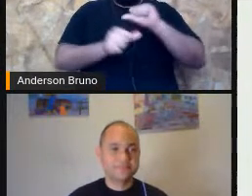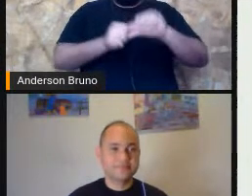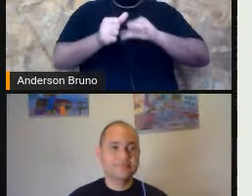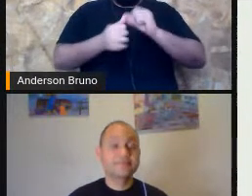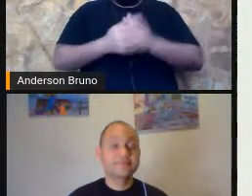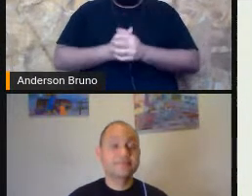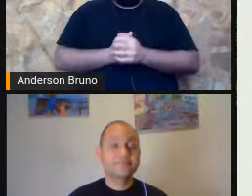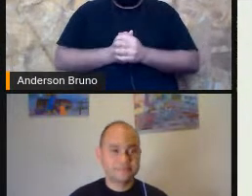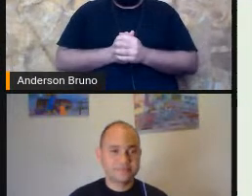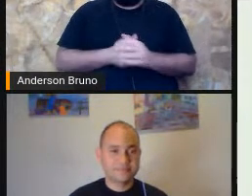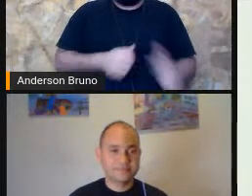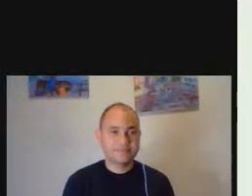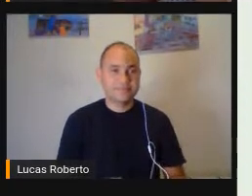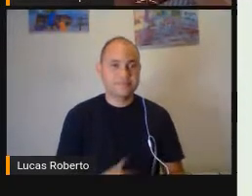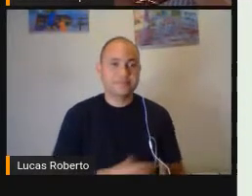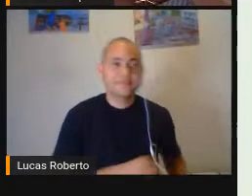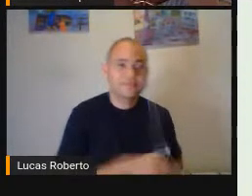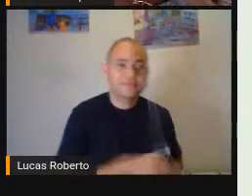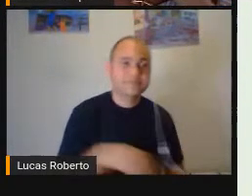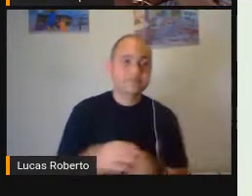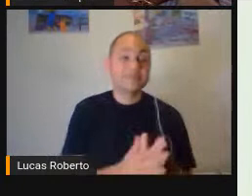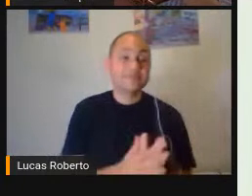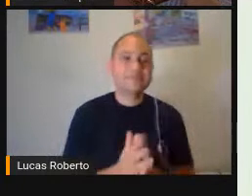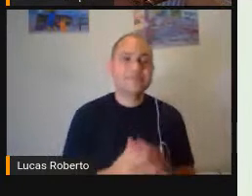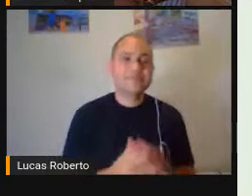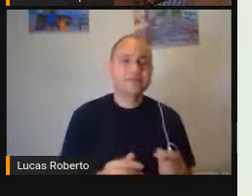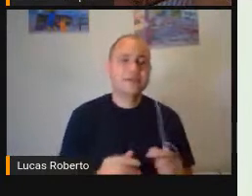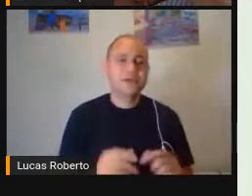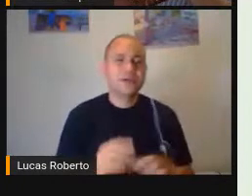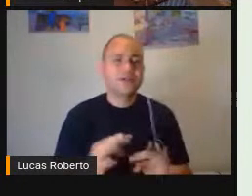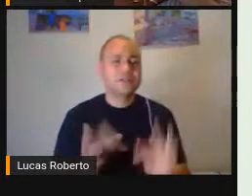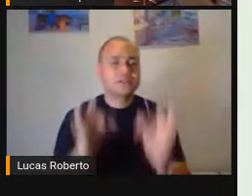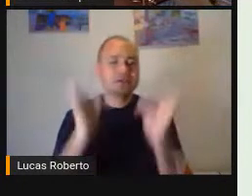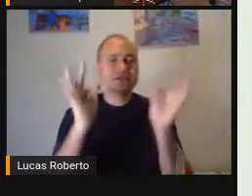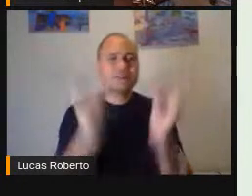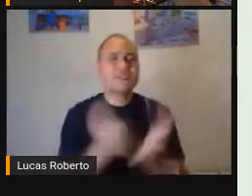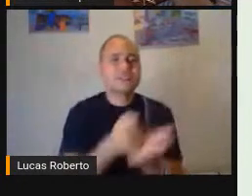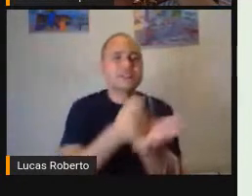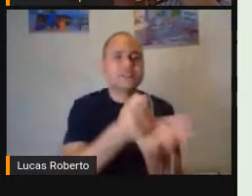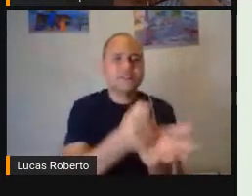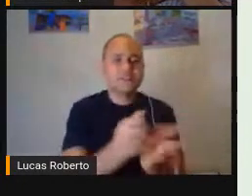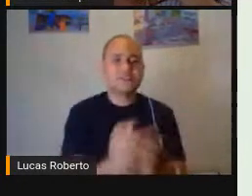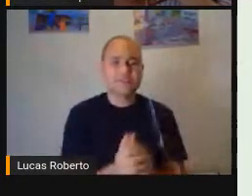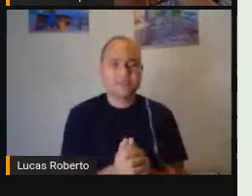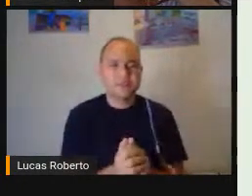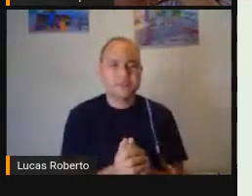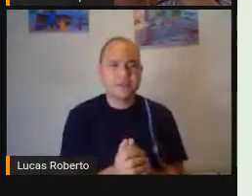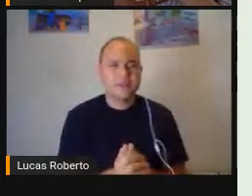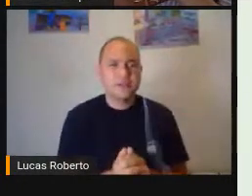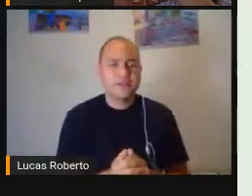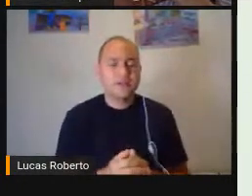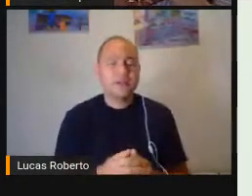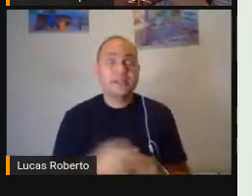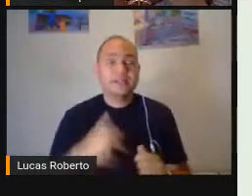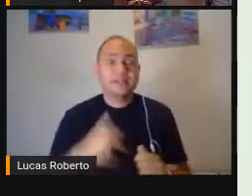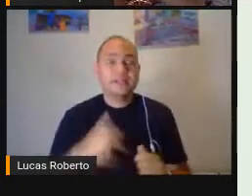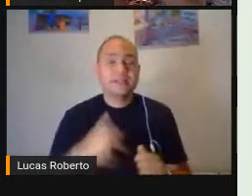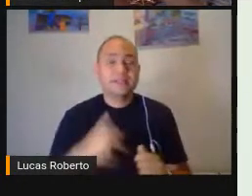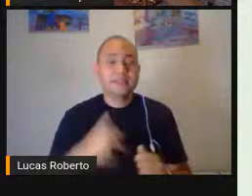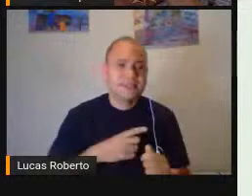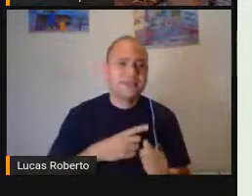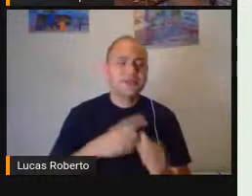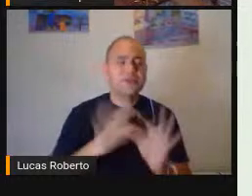definição De tecnologia assistiva Do CATE Que é o Comitê de Ajudas Técnicas Tem uma citação aqui Que eu gosto